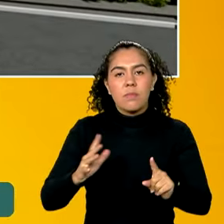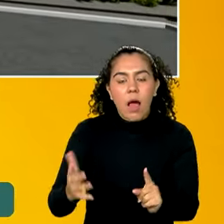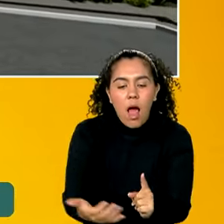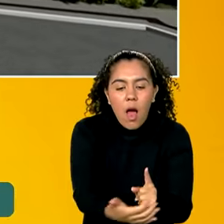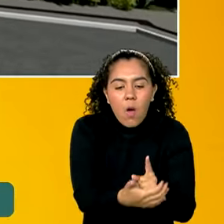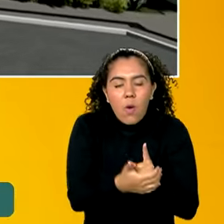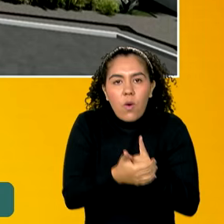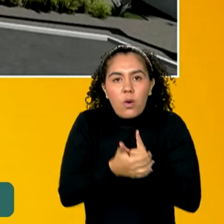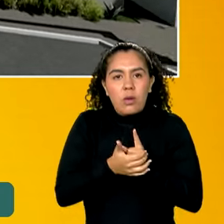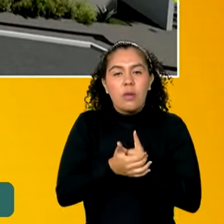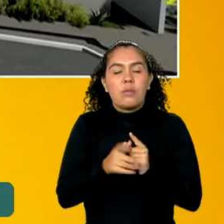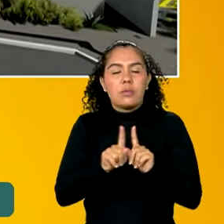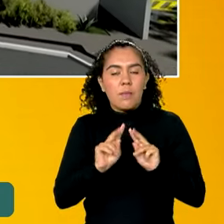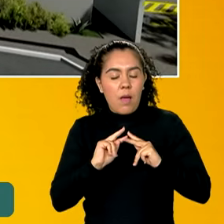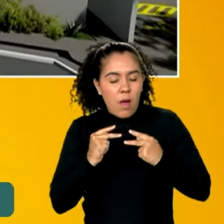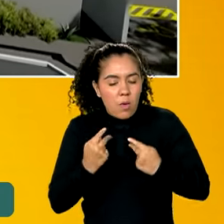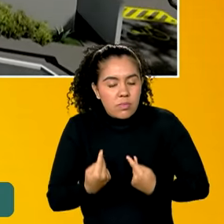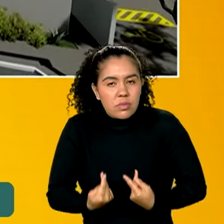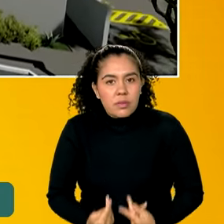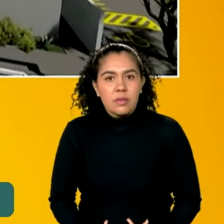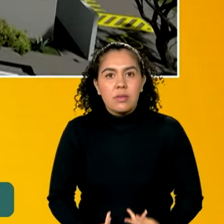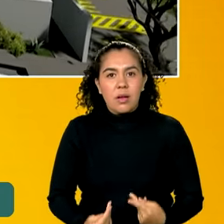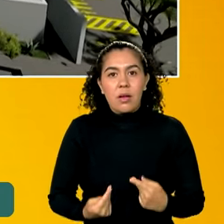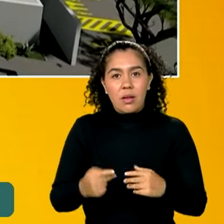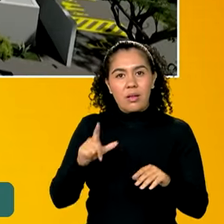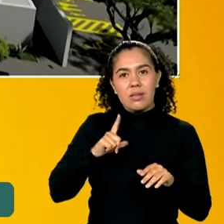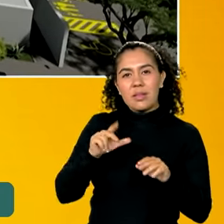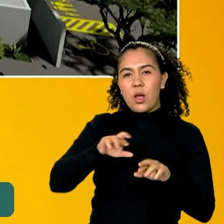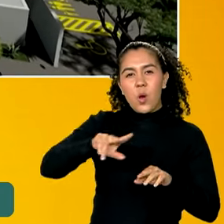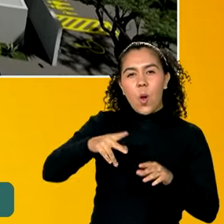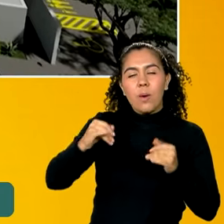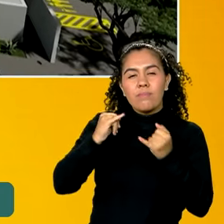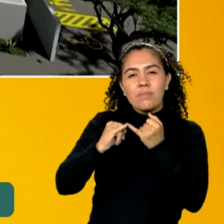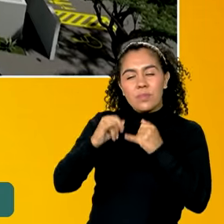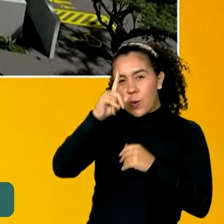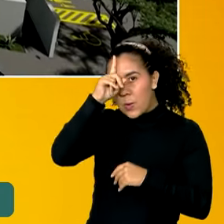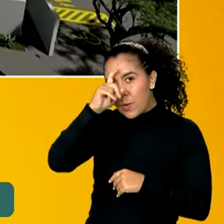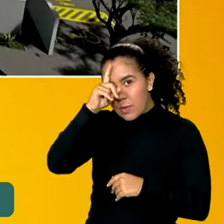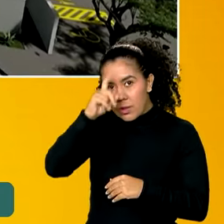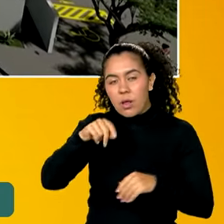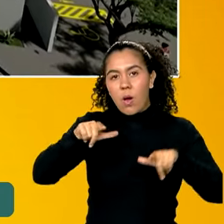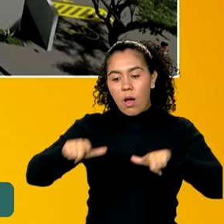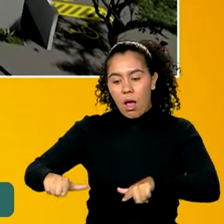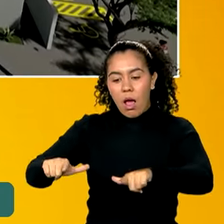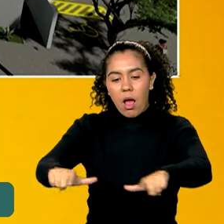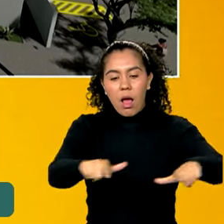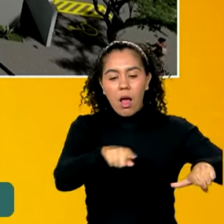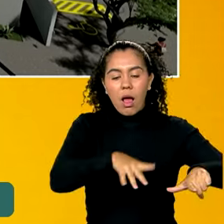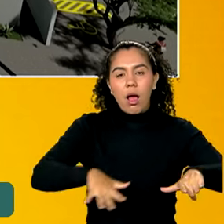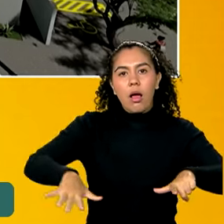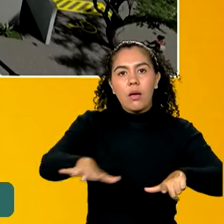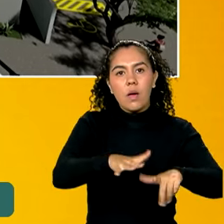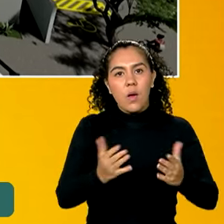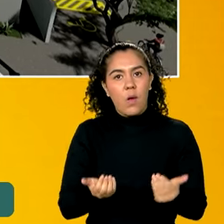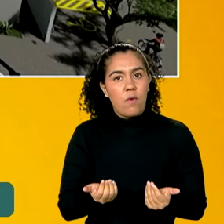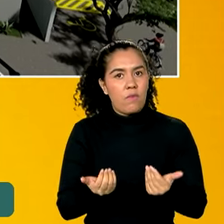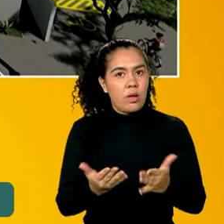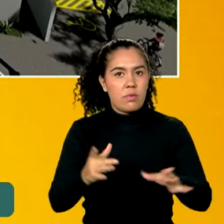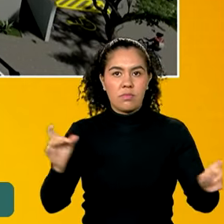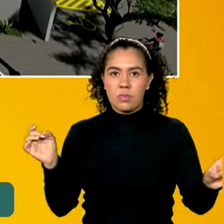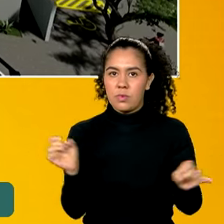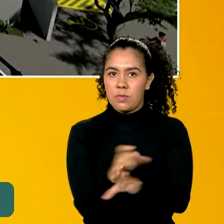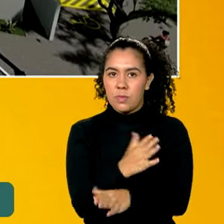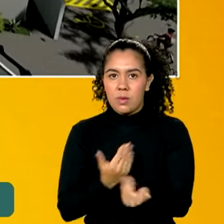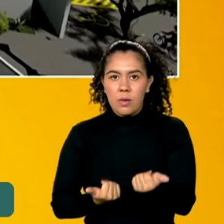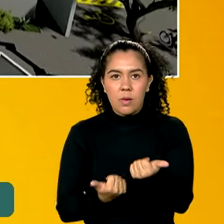e humanizado fora do ambiente hospitalar a ideia é que esses espaços ofereçam toda a assistência ao